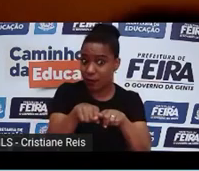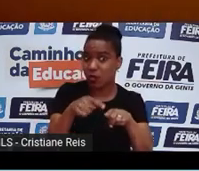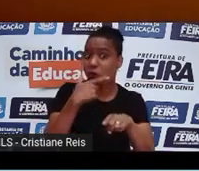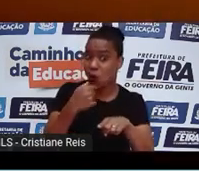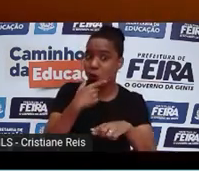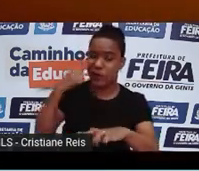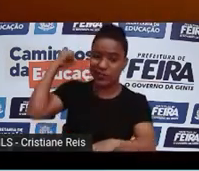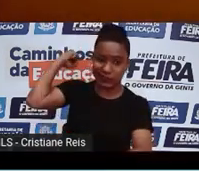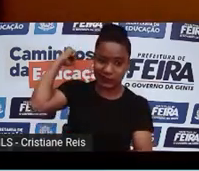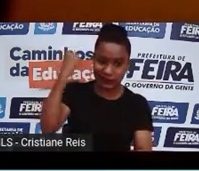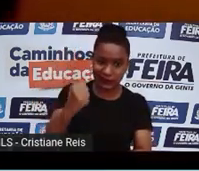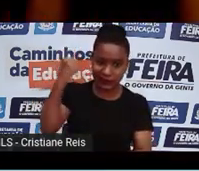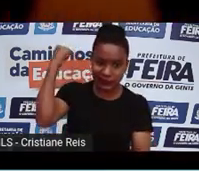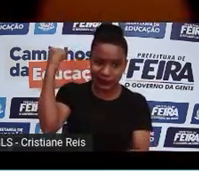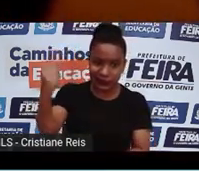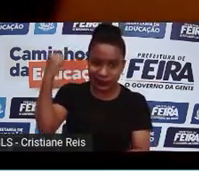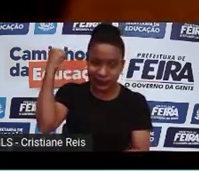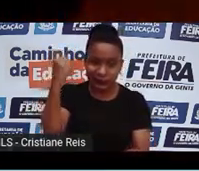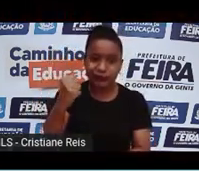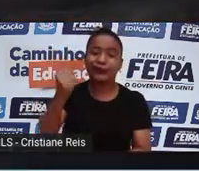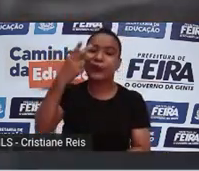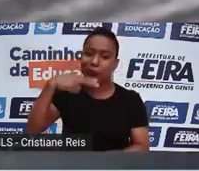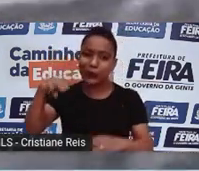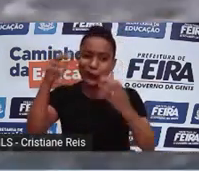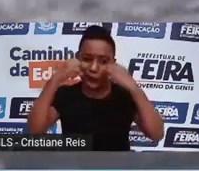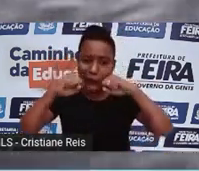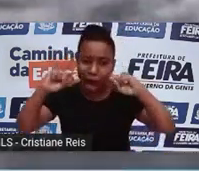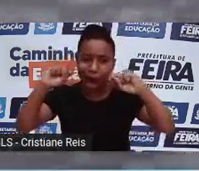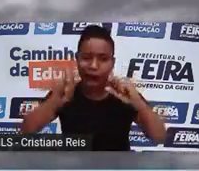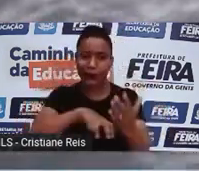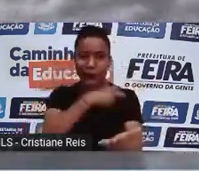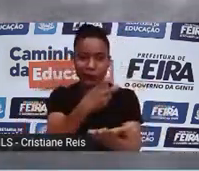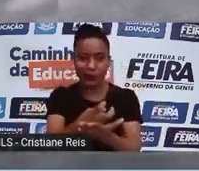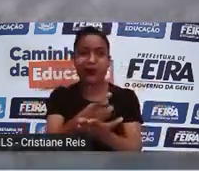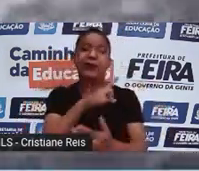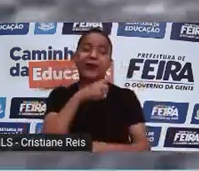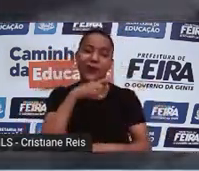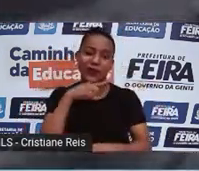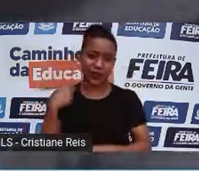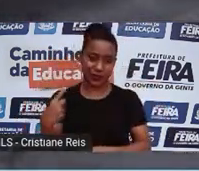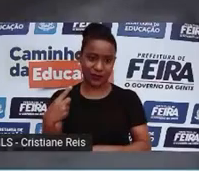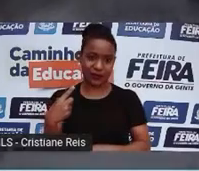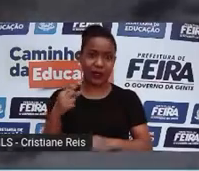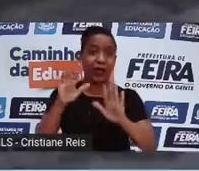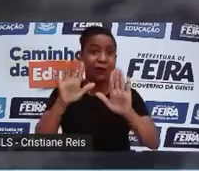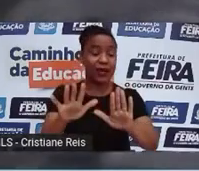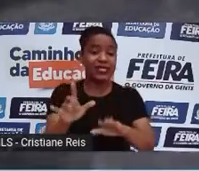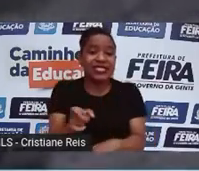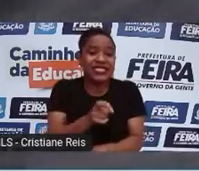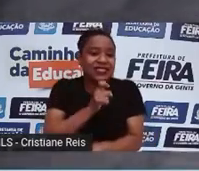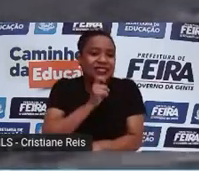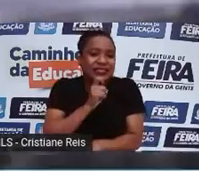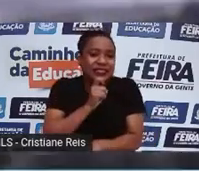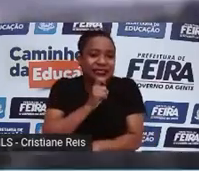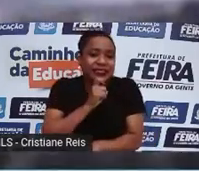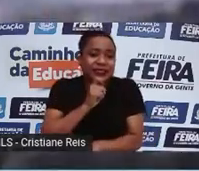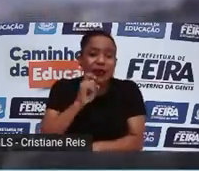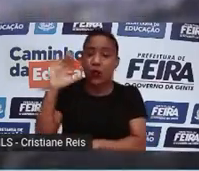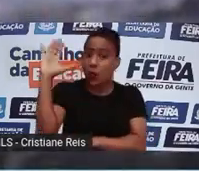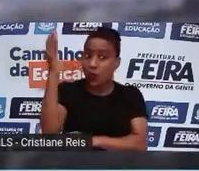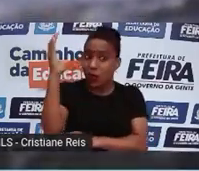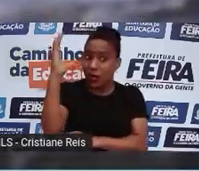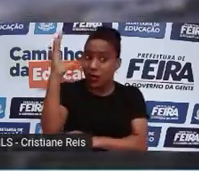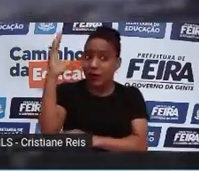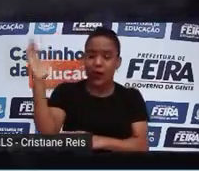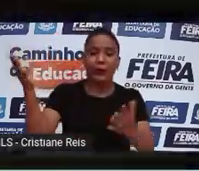Agora, outra mudança no clima derrete o solo do Ártico e expõe ossadas de mamutes às centenas.